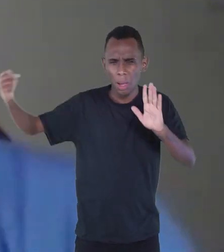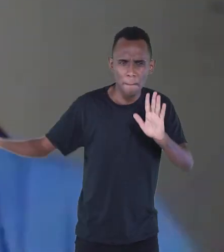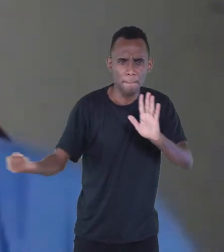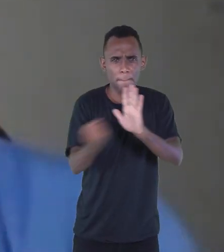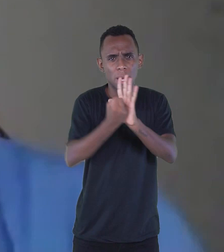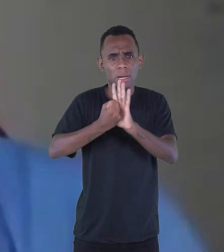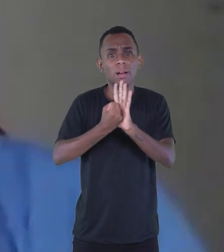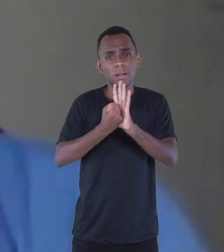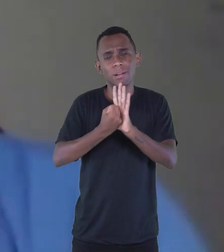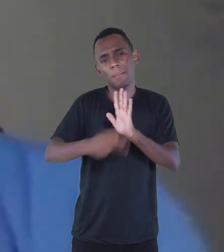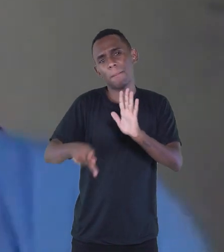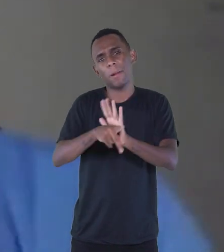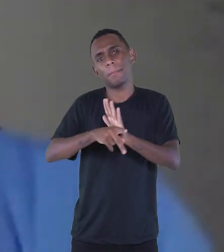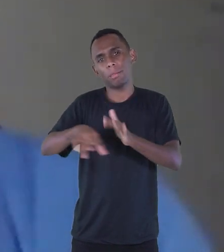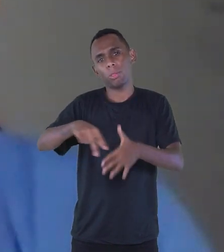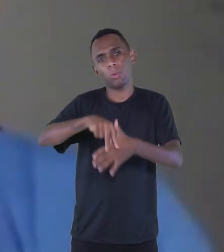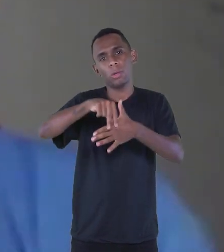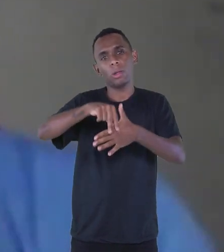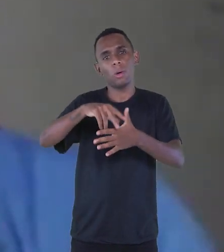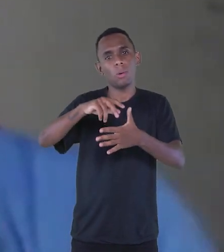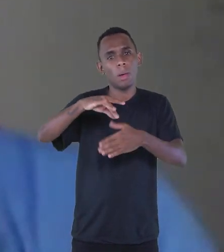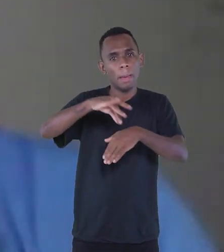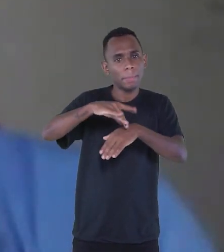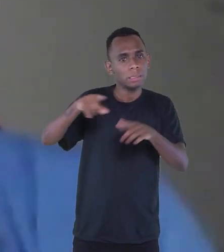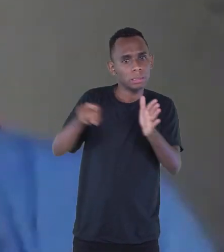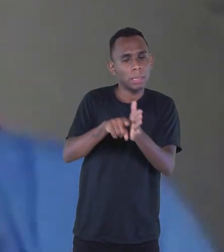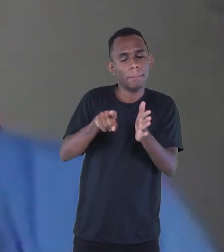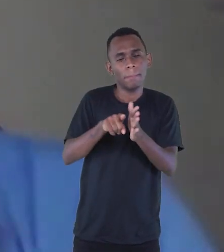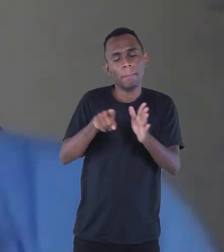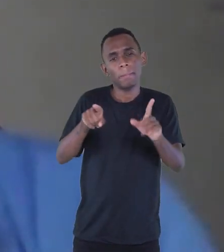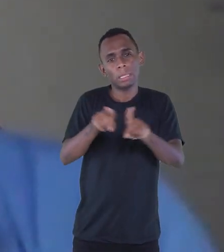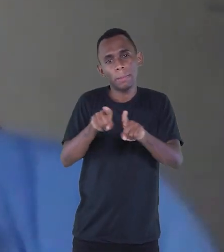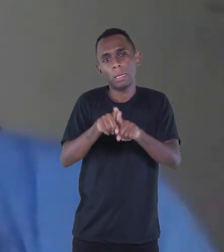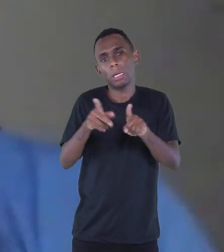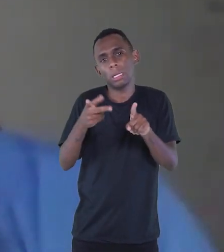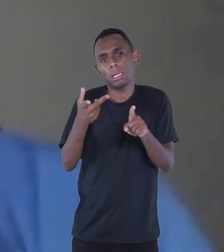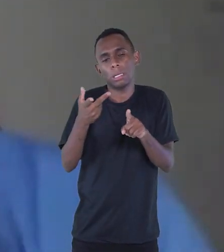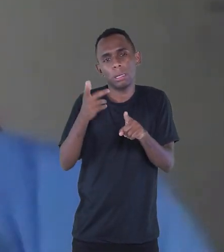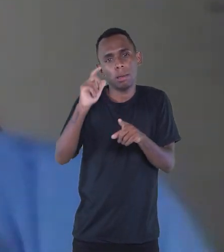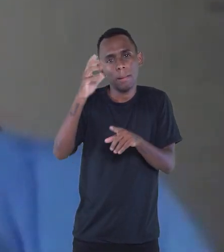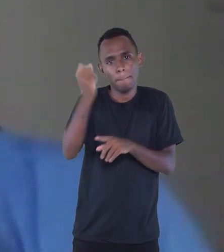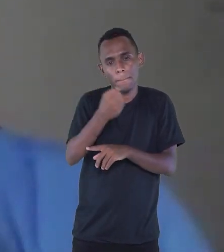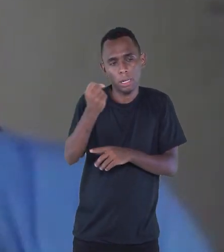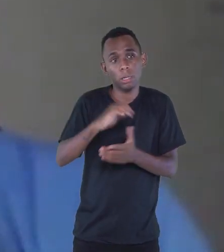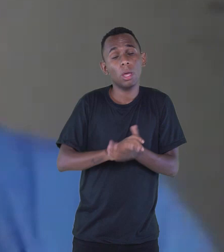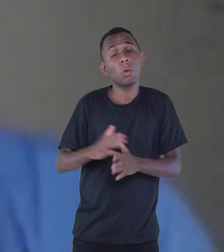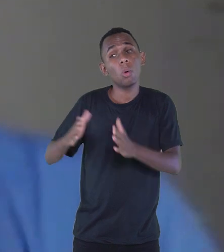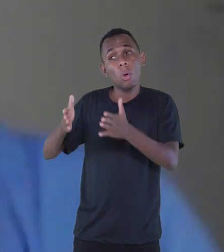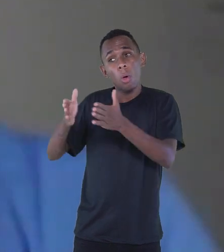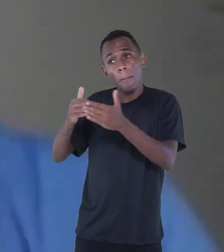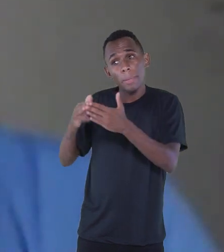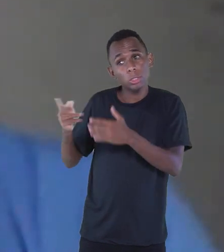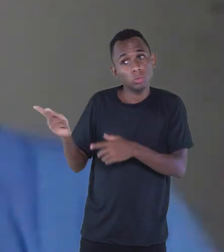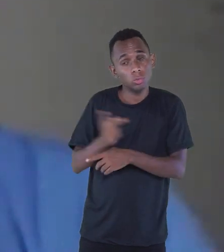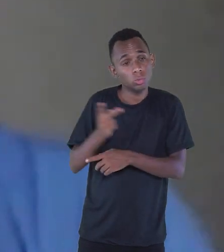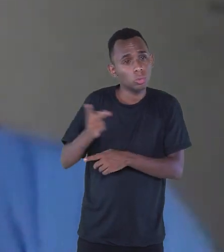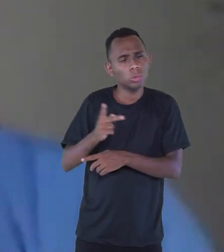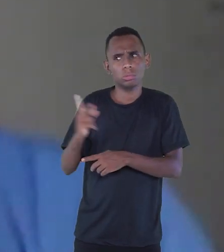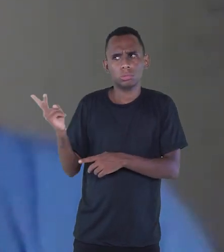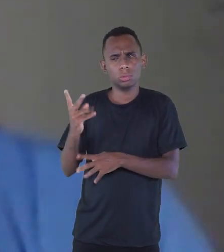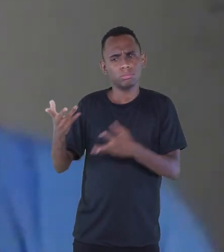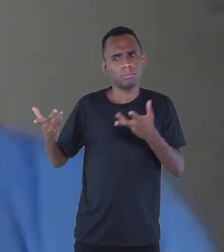ilustração no cordel. E aí eu pedi para que eles fizessem nessa linha. São grandes